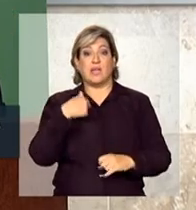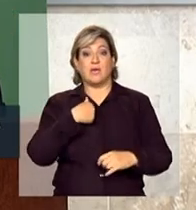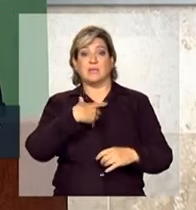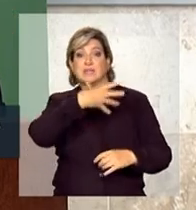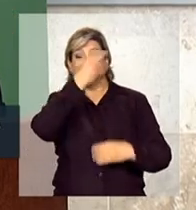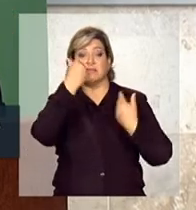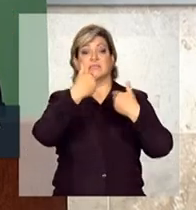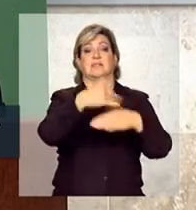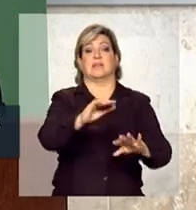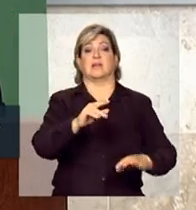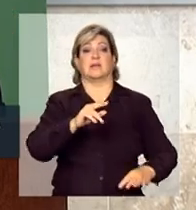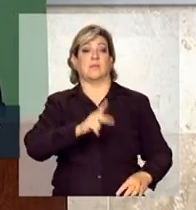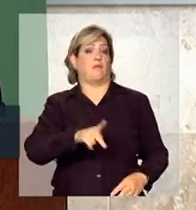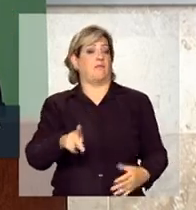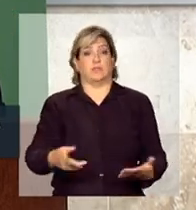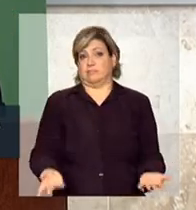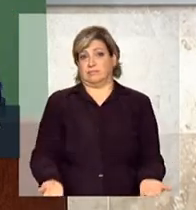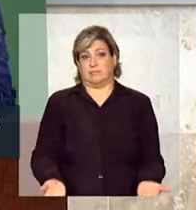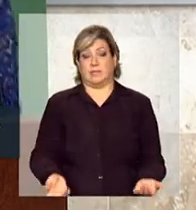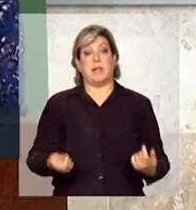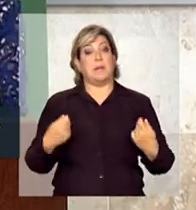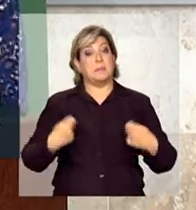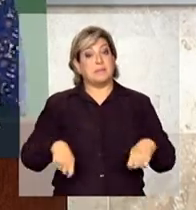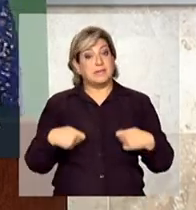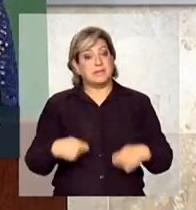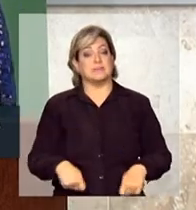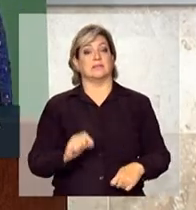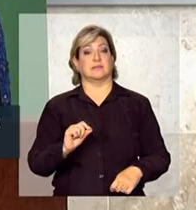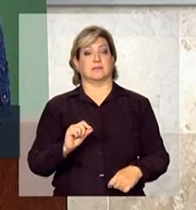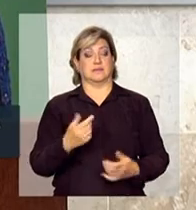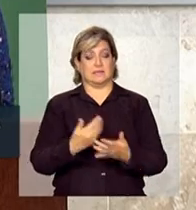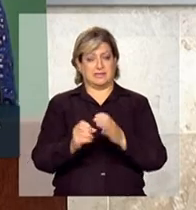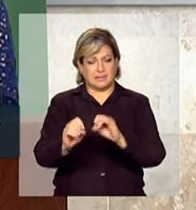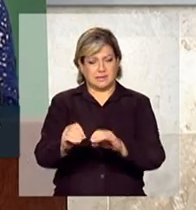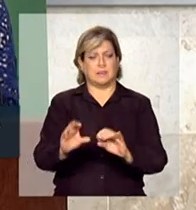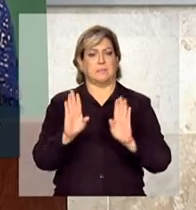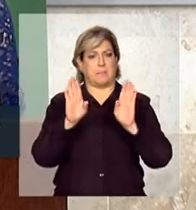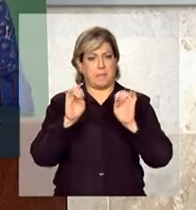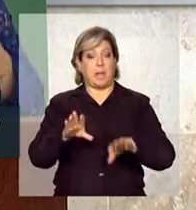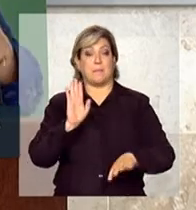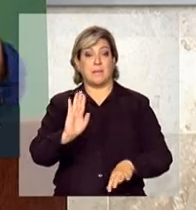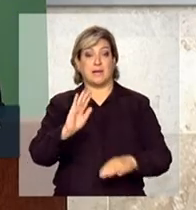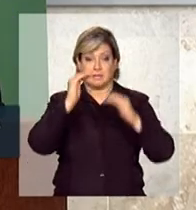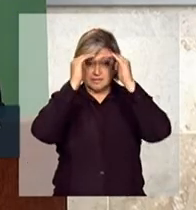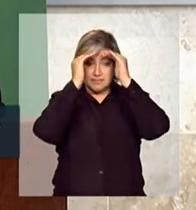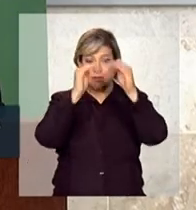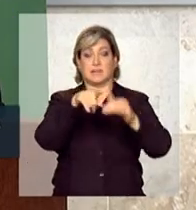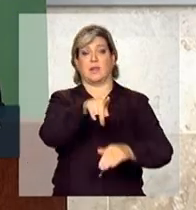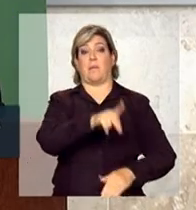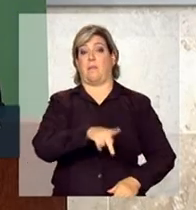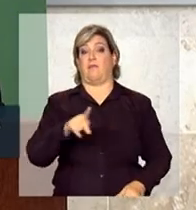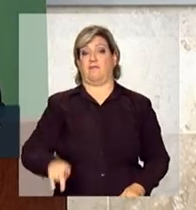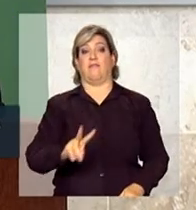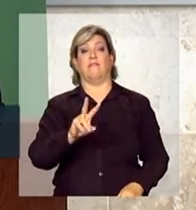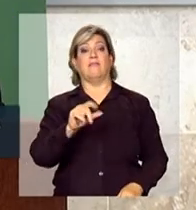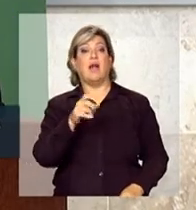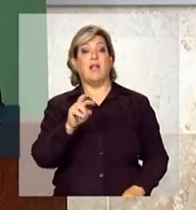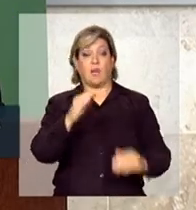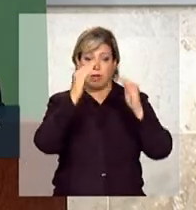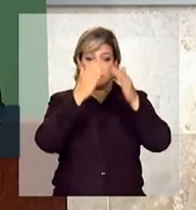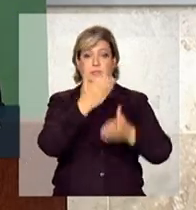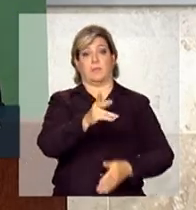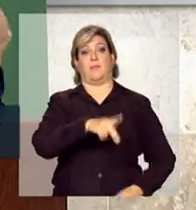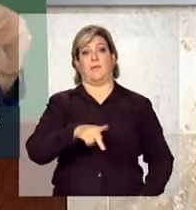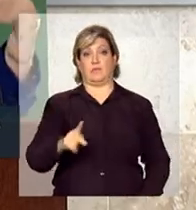professor alfabetizador. Nós não teremos a educação de ensino integral de qualidade se eu não valorizar esse professor.